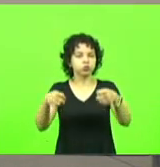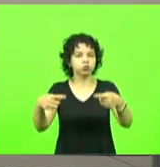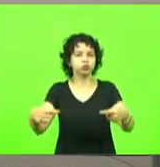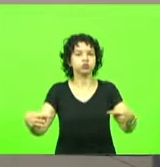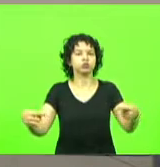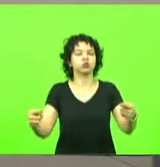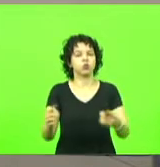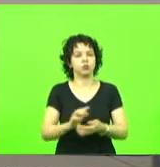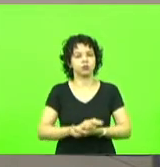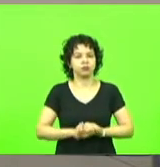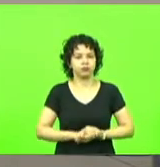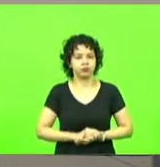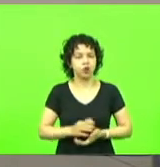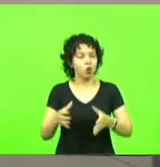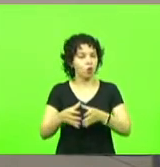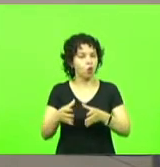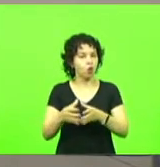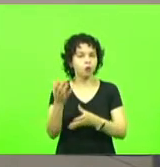orquestra